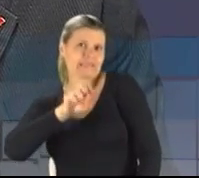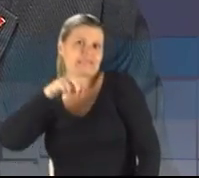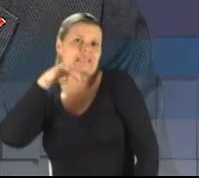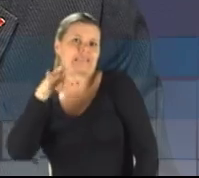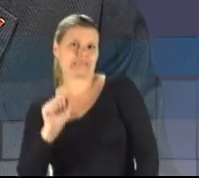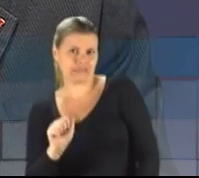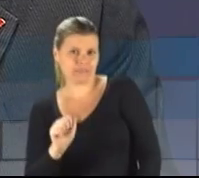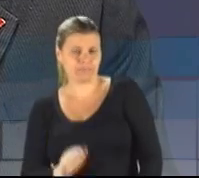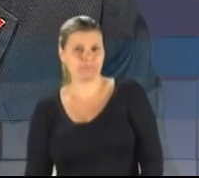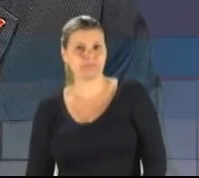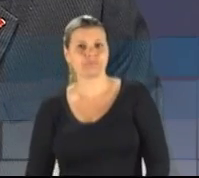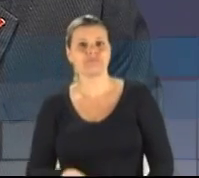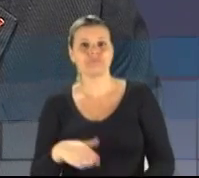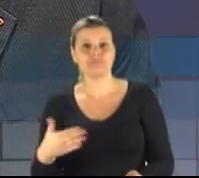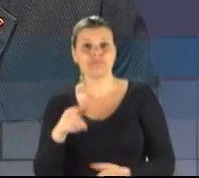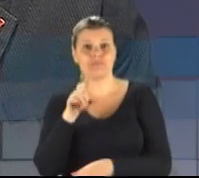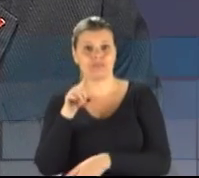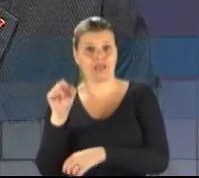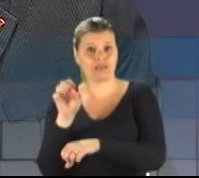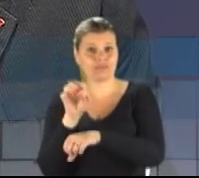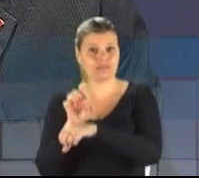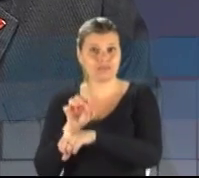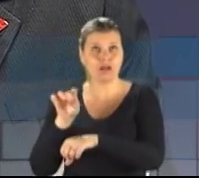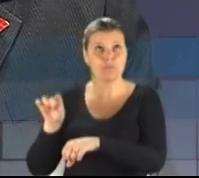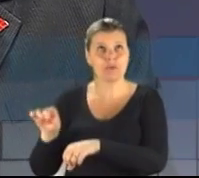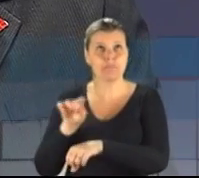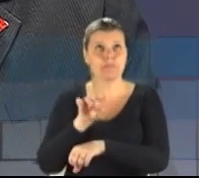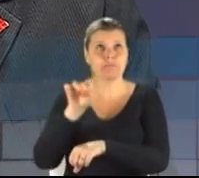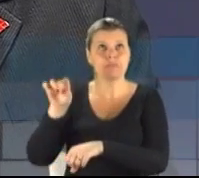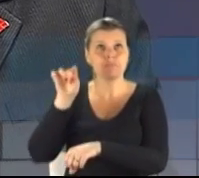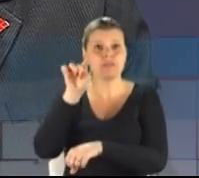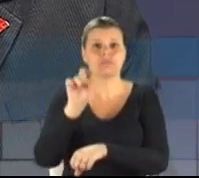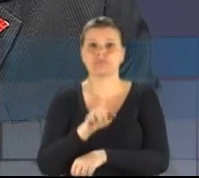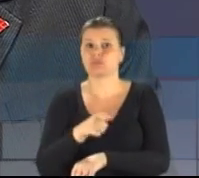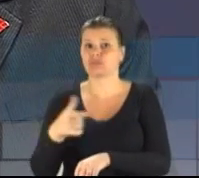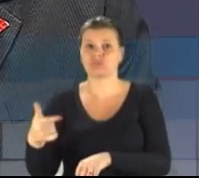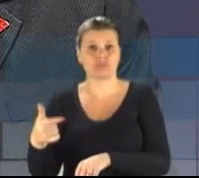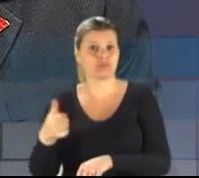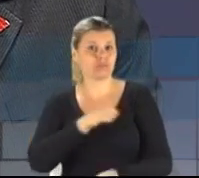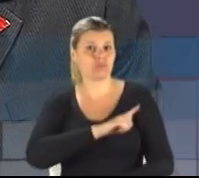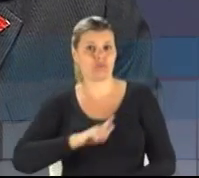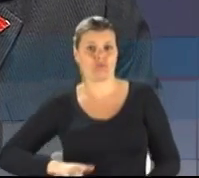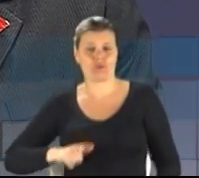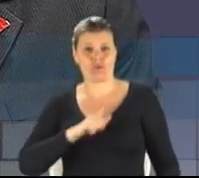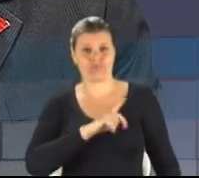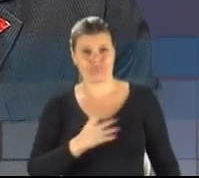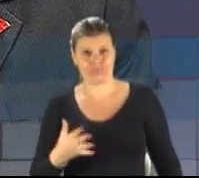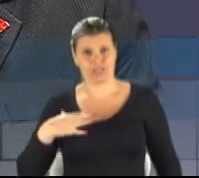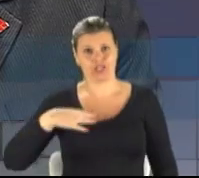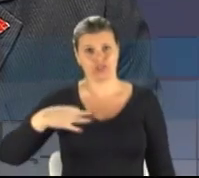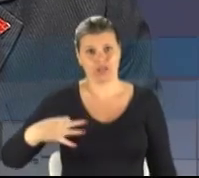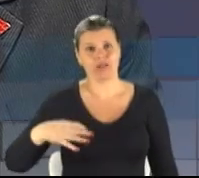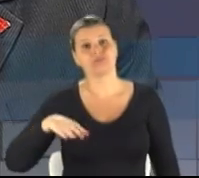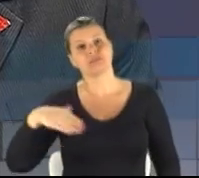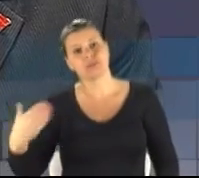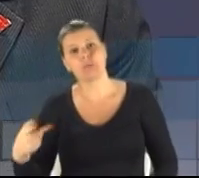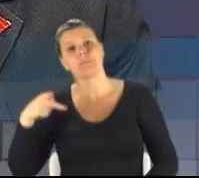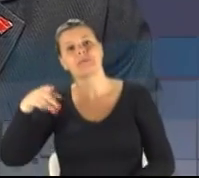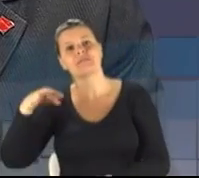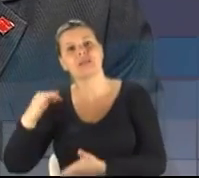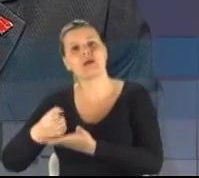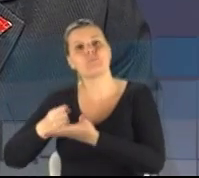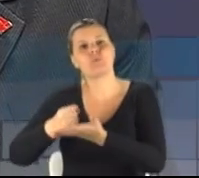em dez estados não apresentou candidatos a governador. Então, apoiou outros candidatos